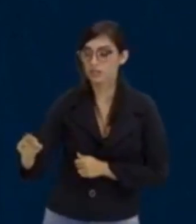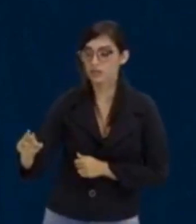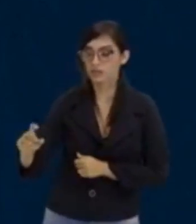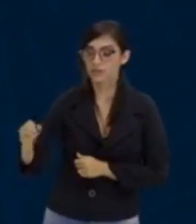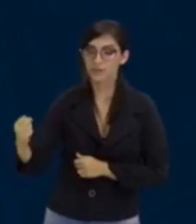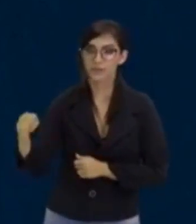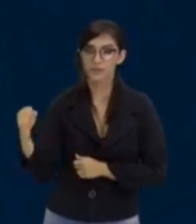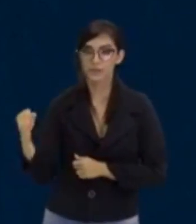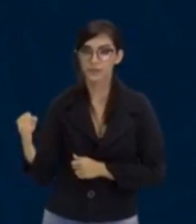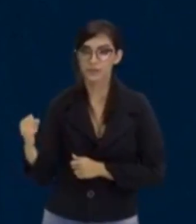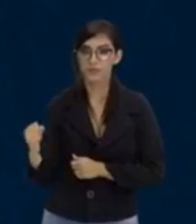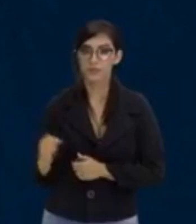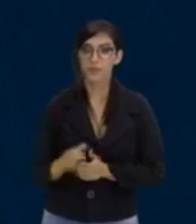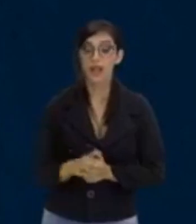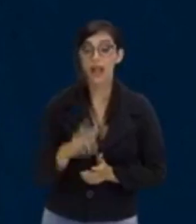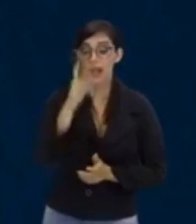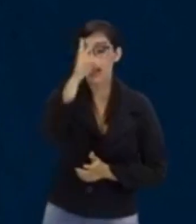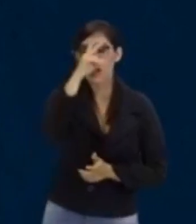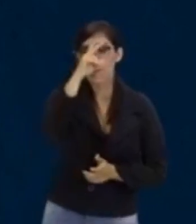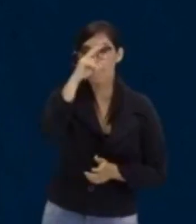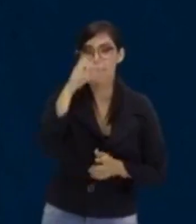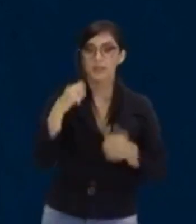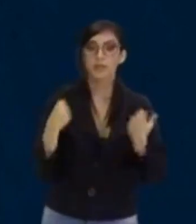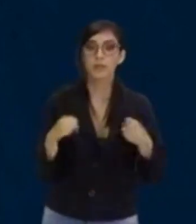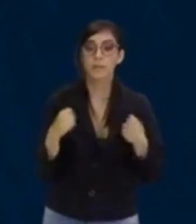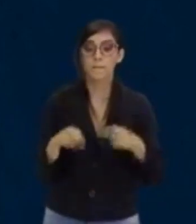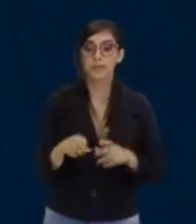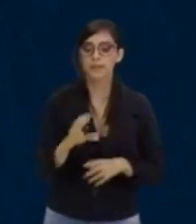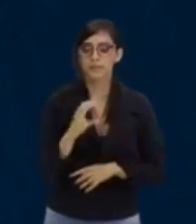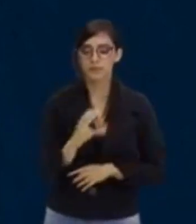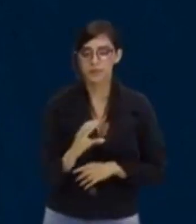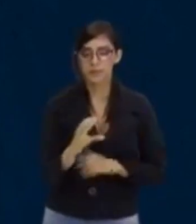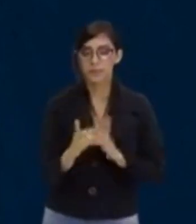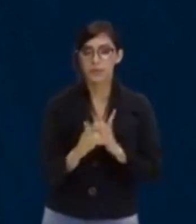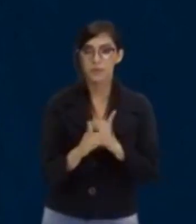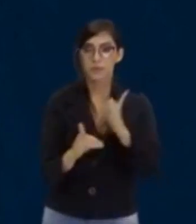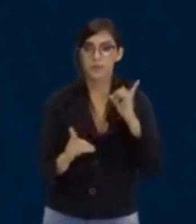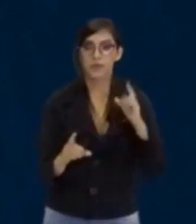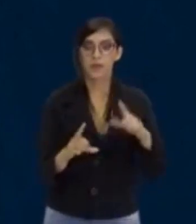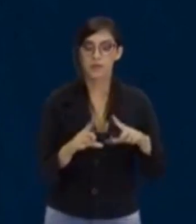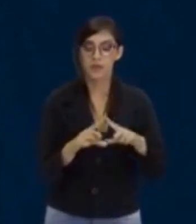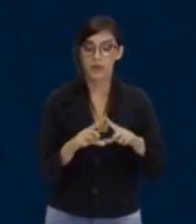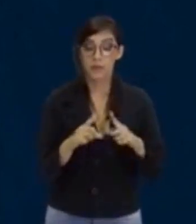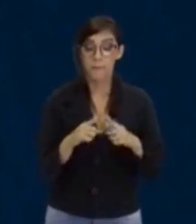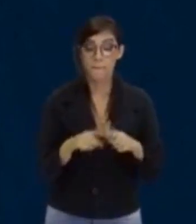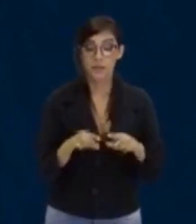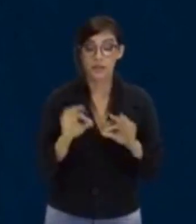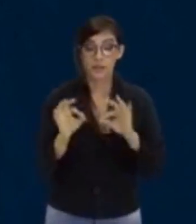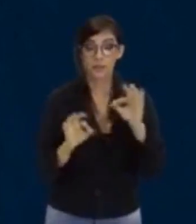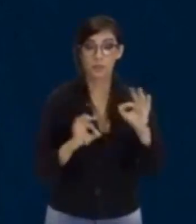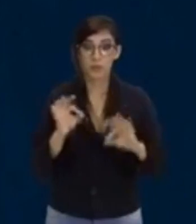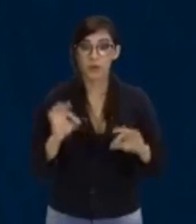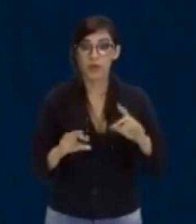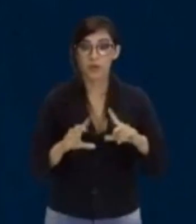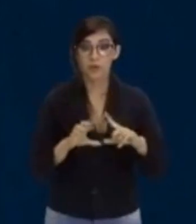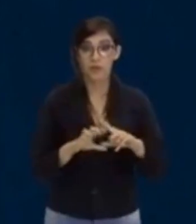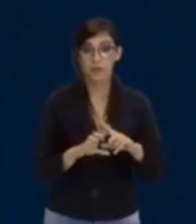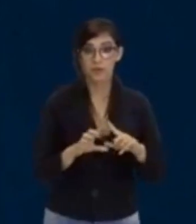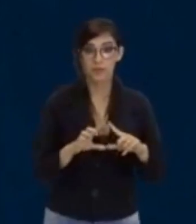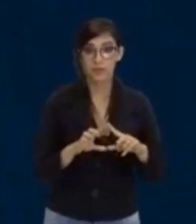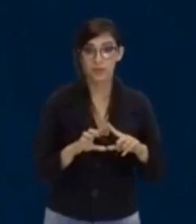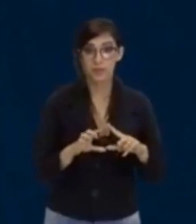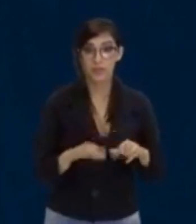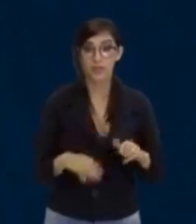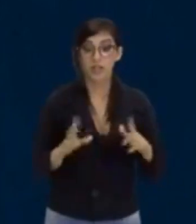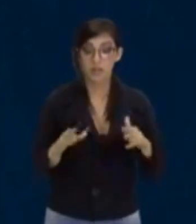vale 8, lembrando que eu preciso do c pra calcular o delta, só que eu já calculei o delta nessa questão, né? O delta é igual a quem?